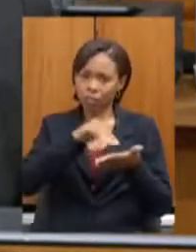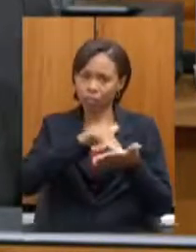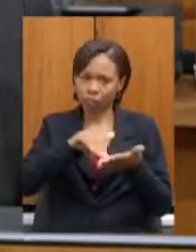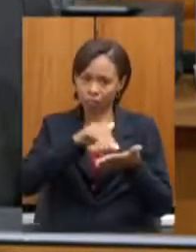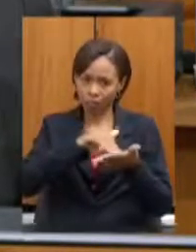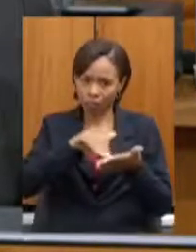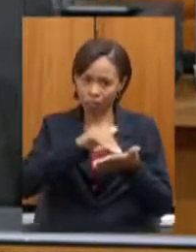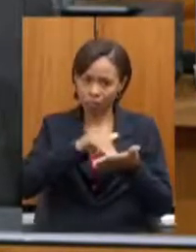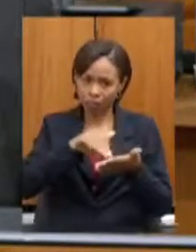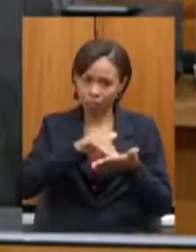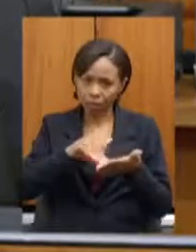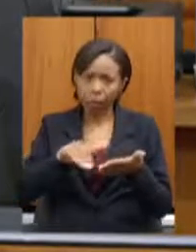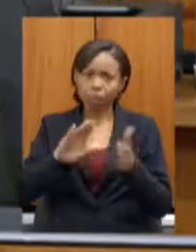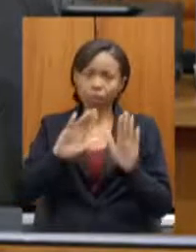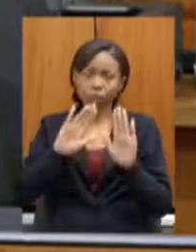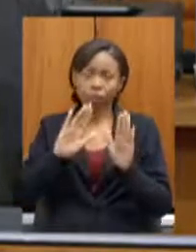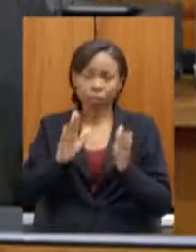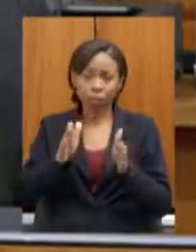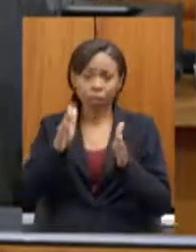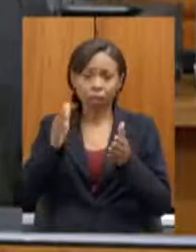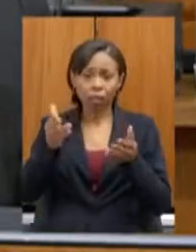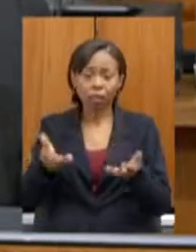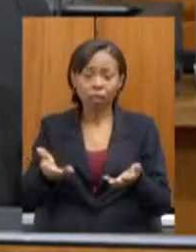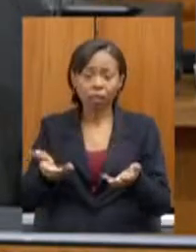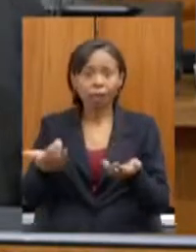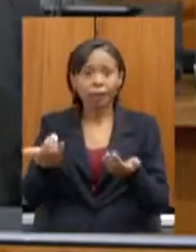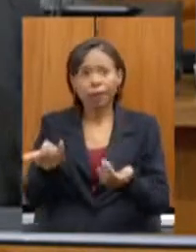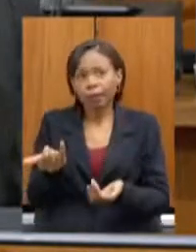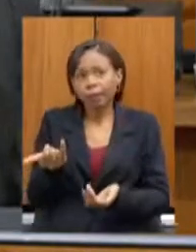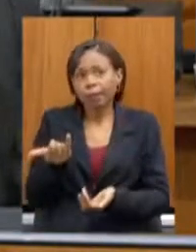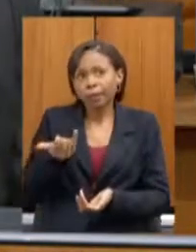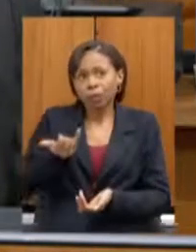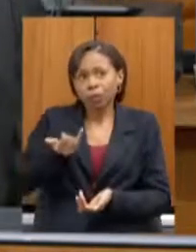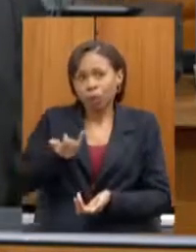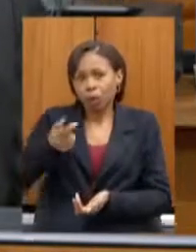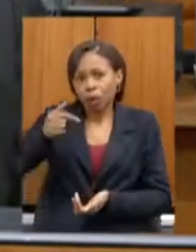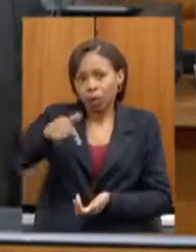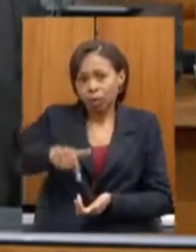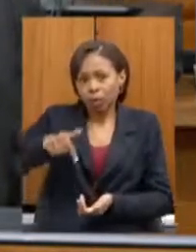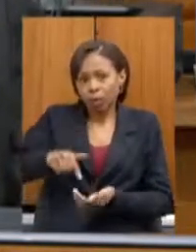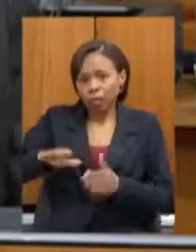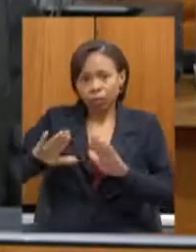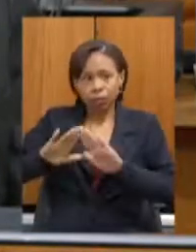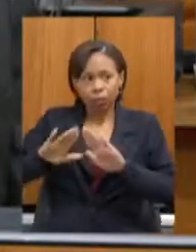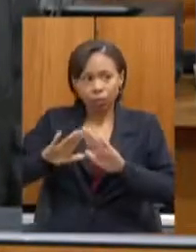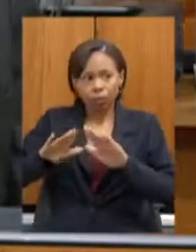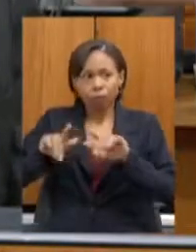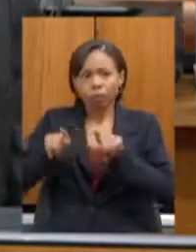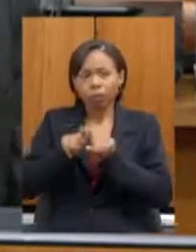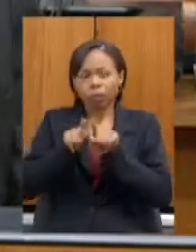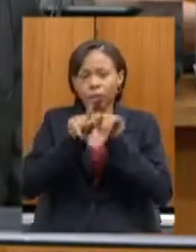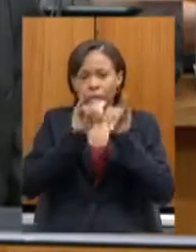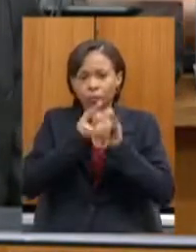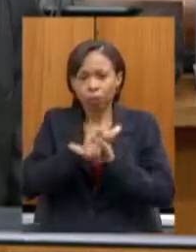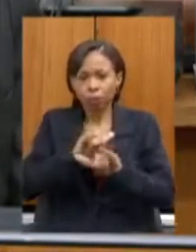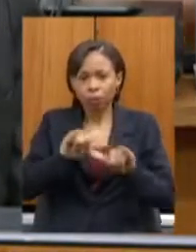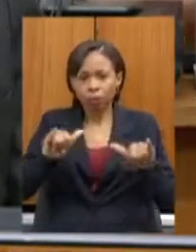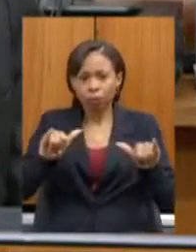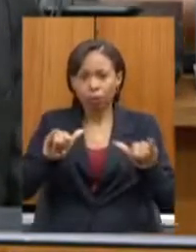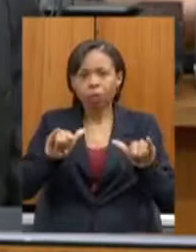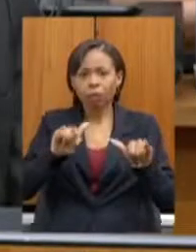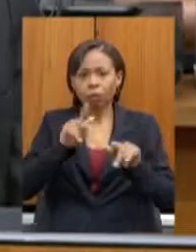não só para essa casa, mas para a população de Minas Gerais, que a